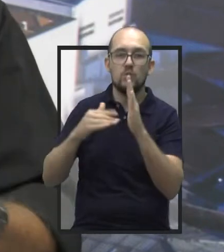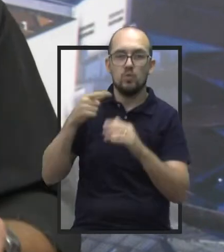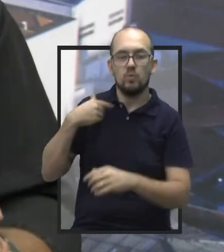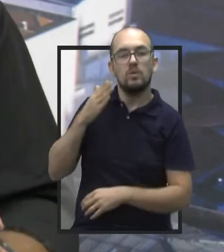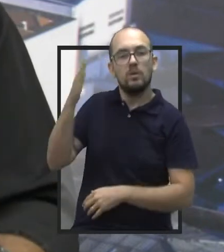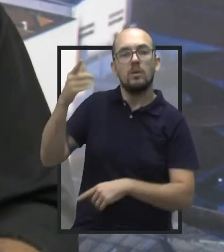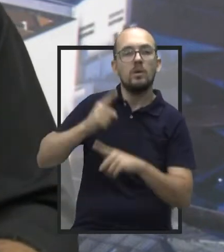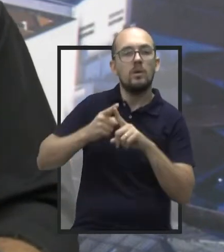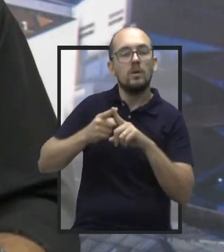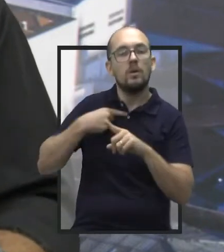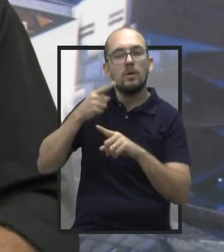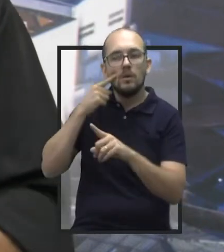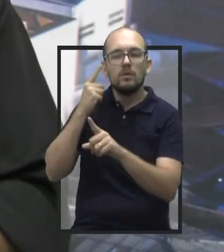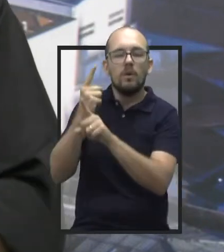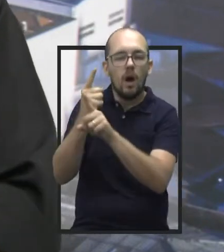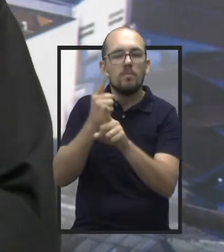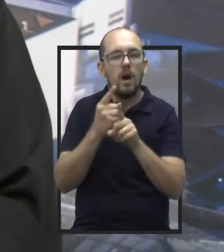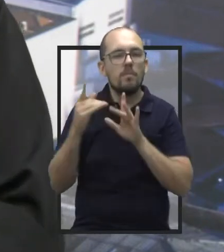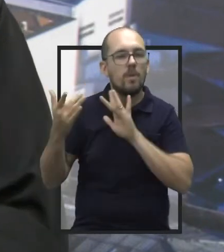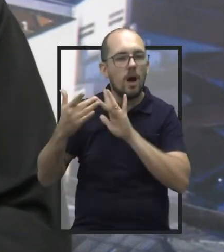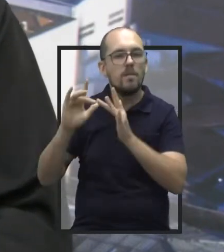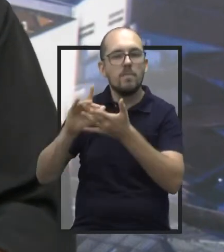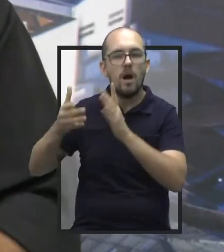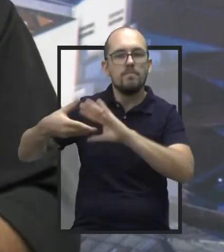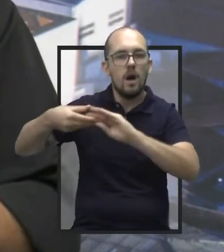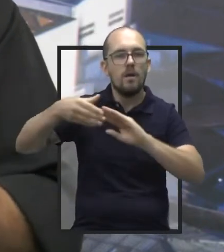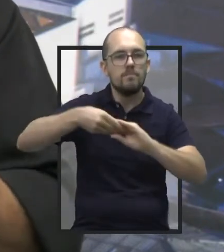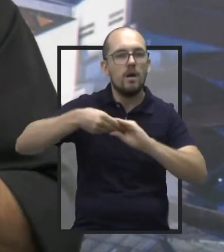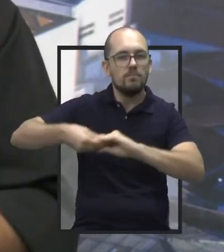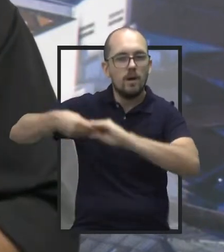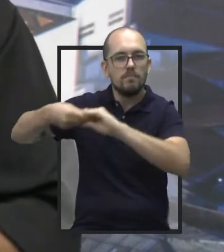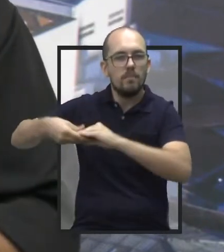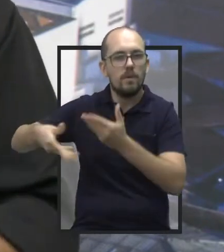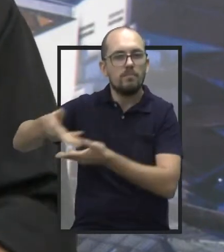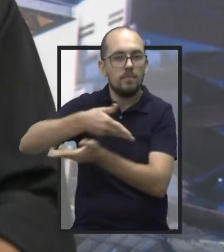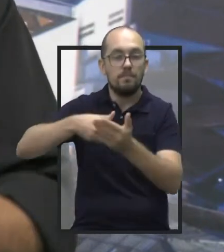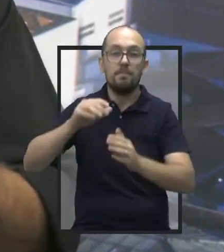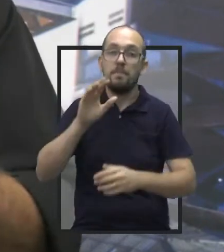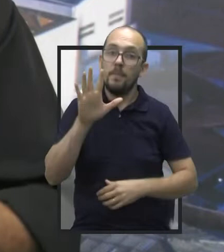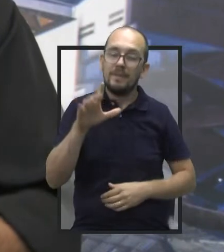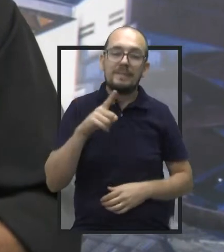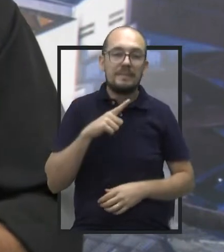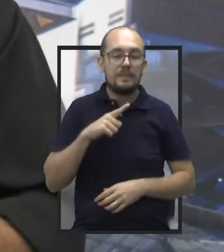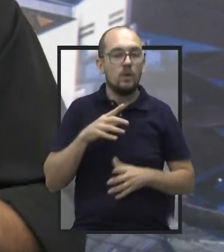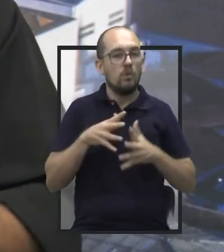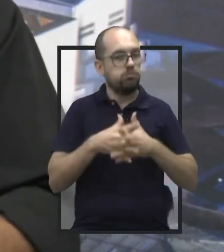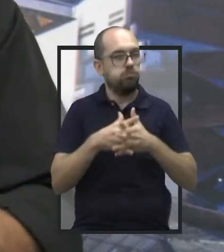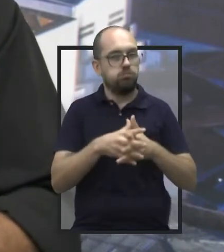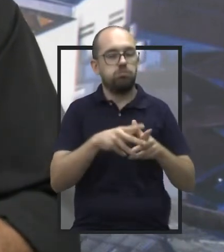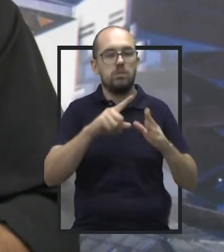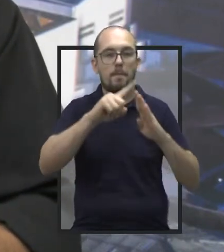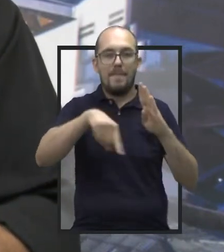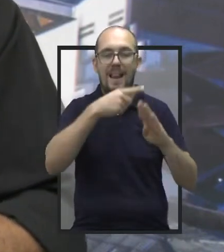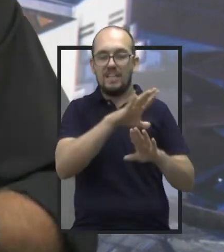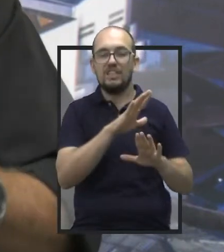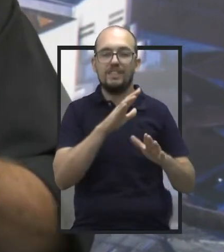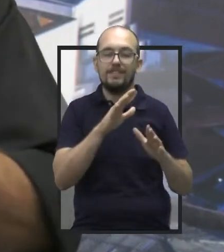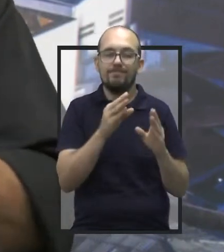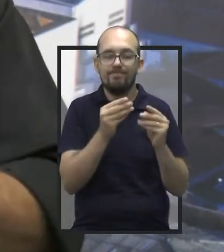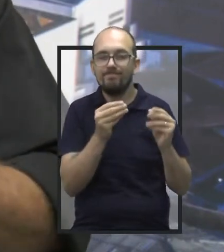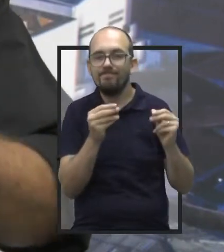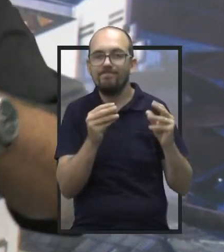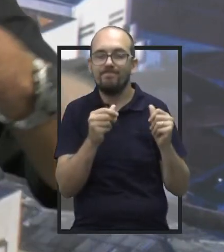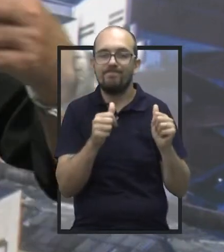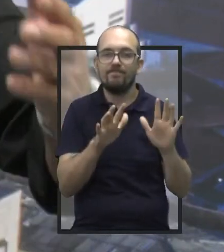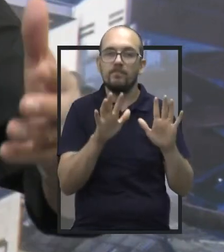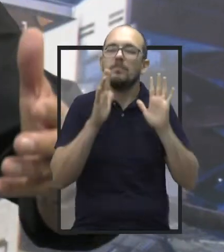bem como com alguns deputados, né? Estamos lutando muito pelo Pellati, a situação do Pellati é delicada, mas eu torno a dizer, ajuda virá, eu